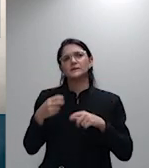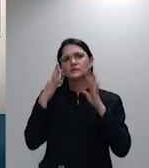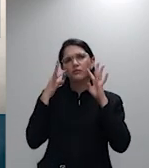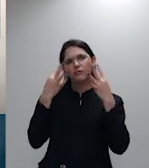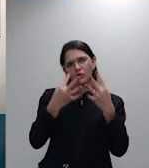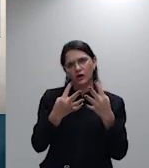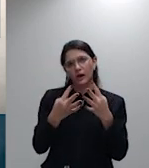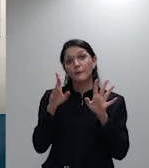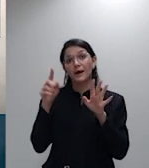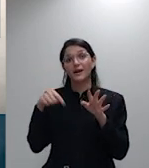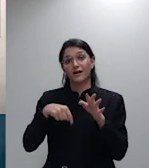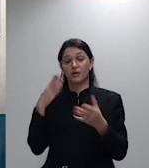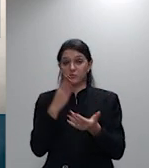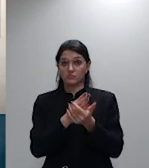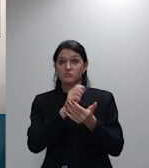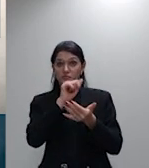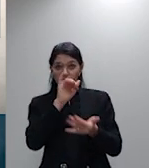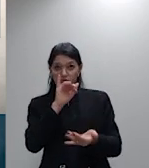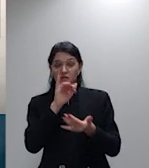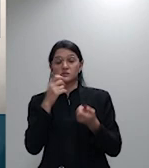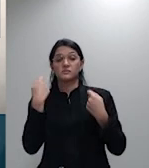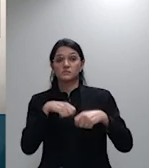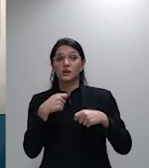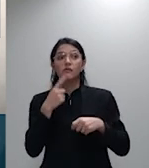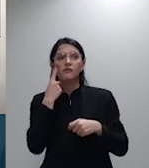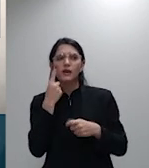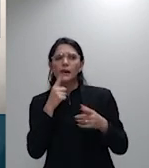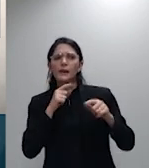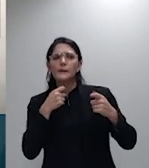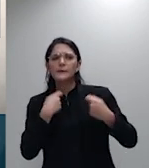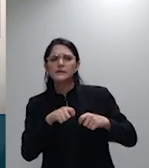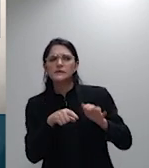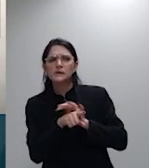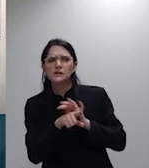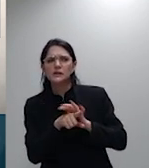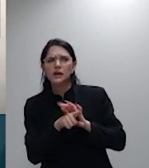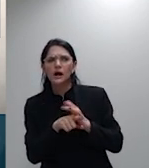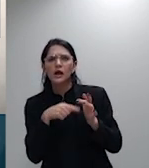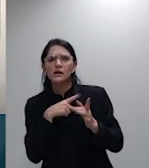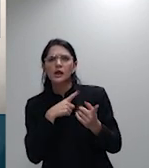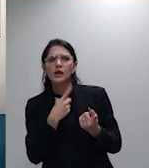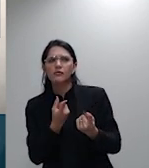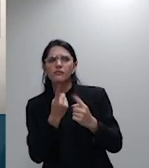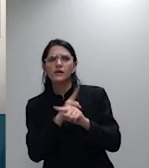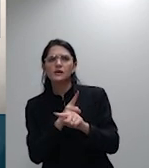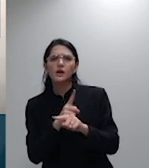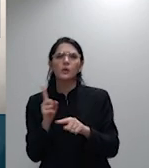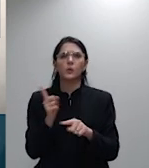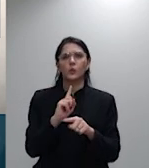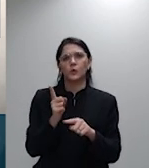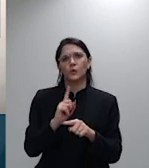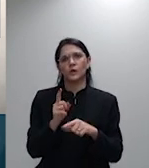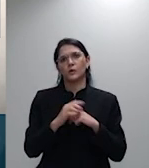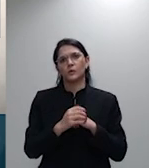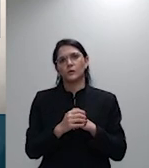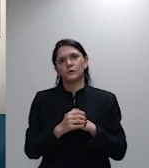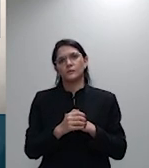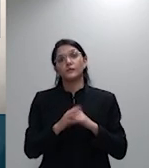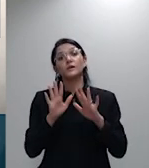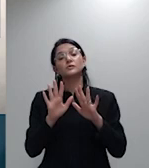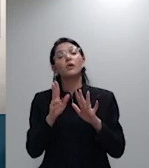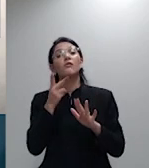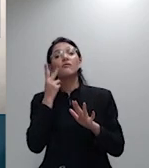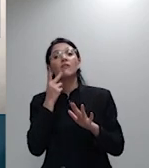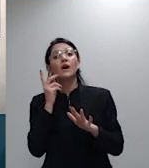dizer se deve ali se inverter ou não o ônus da prova. a FEBRABAN queria aqui só trazer um argumento adicional que está na